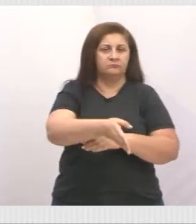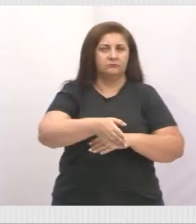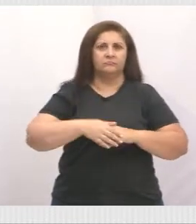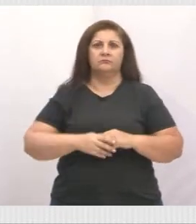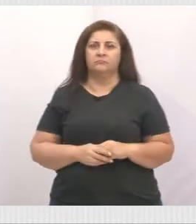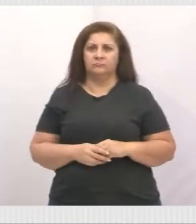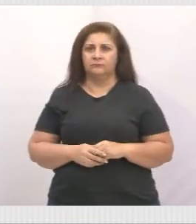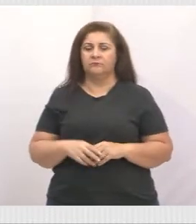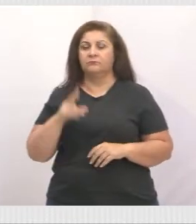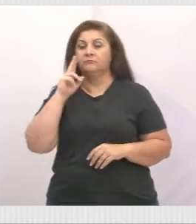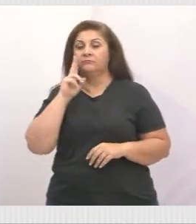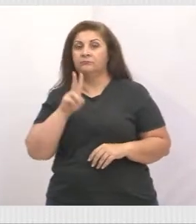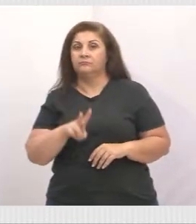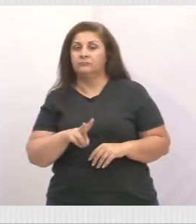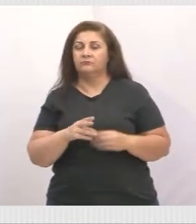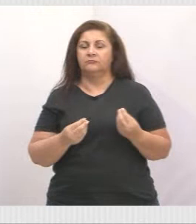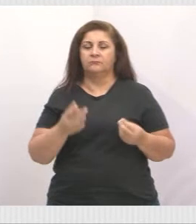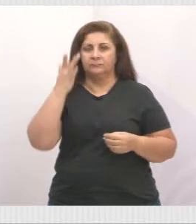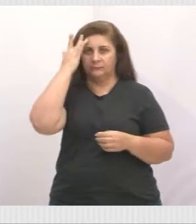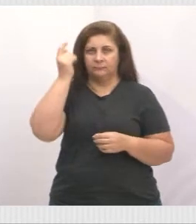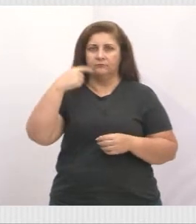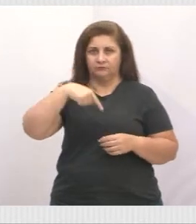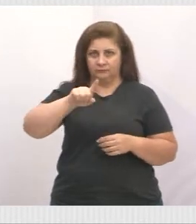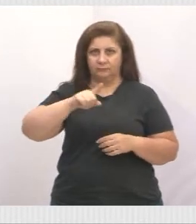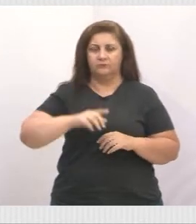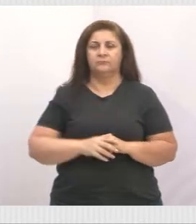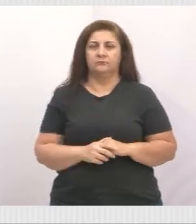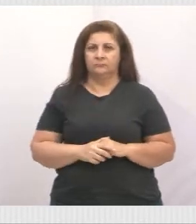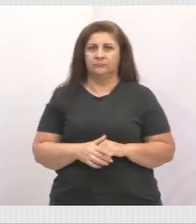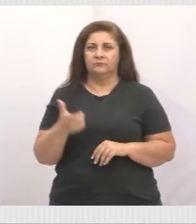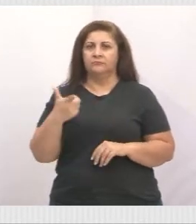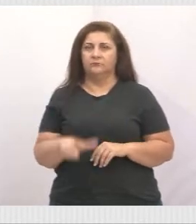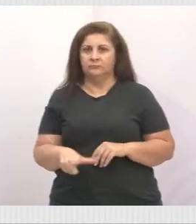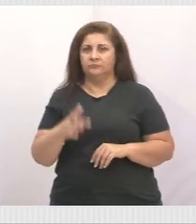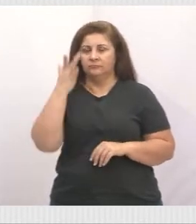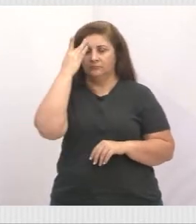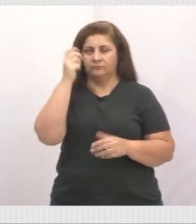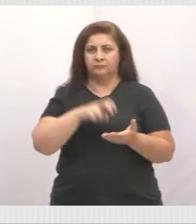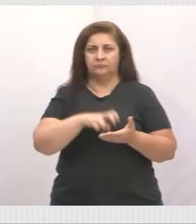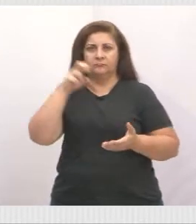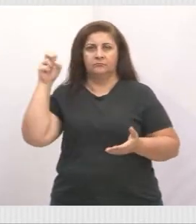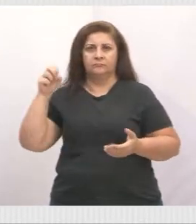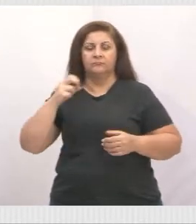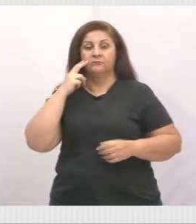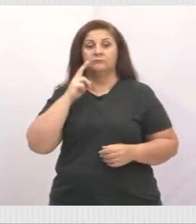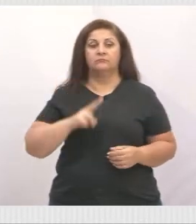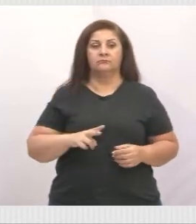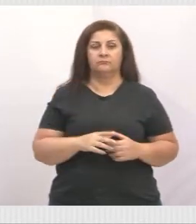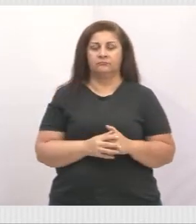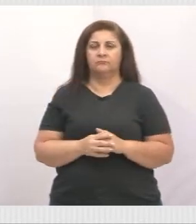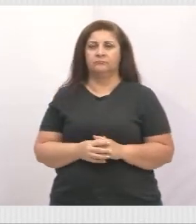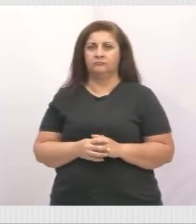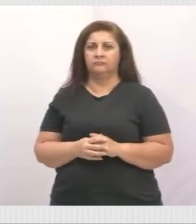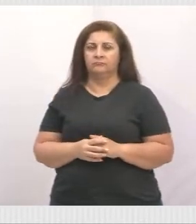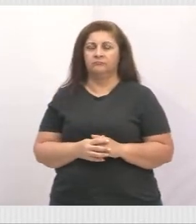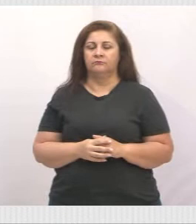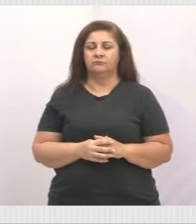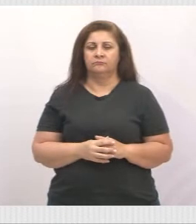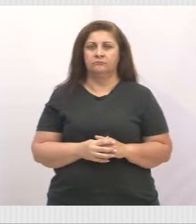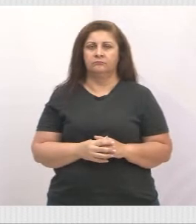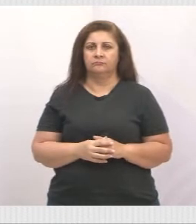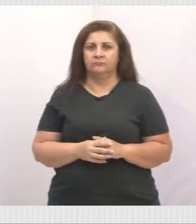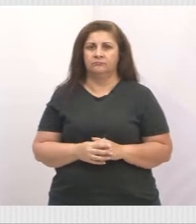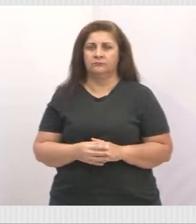Vamos acompanhar, tá? Amanhã estarei aí de novo. Amanhã de manhã estarei na Freire de Moraes, no período da manhã. Tá bom?